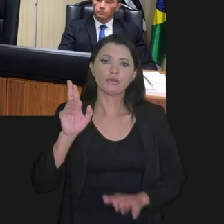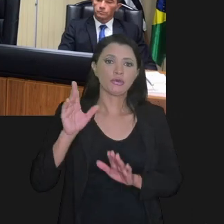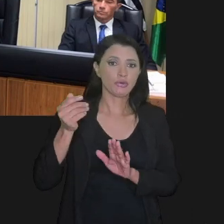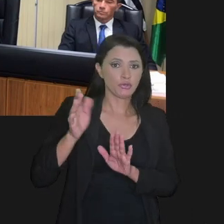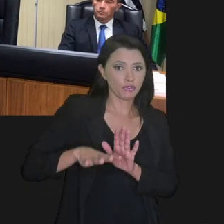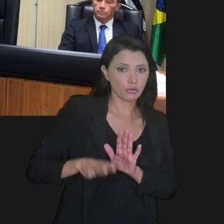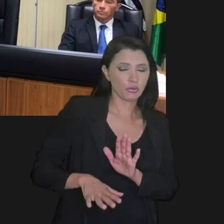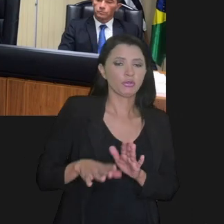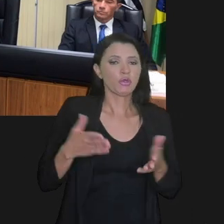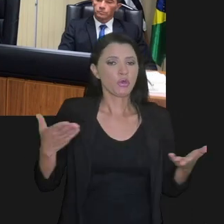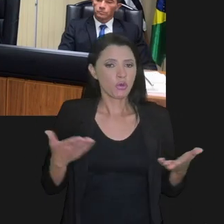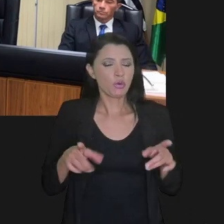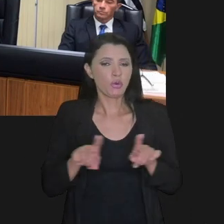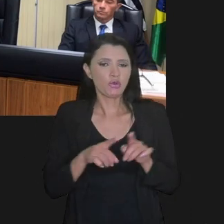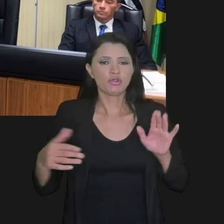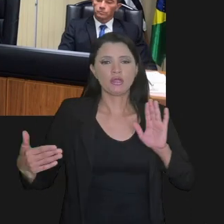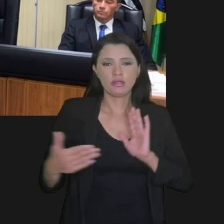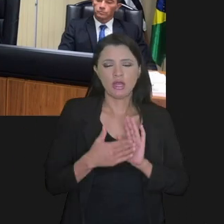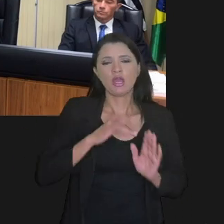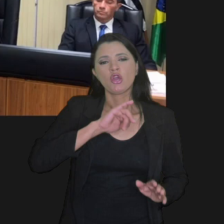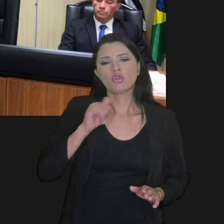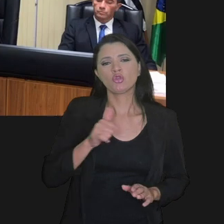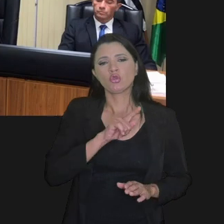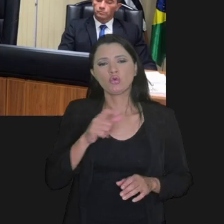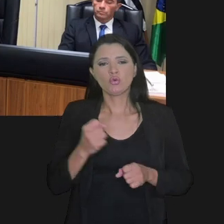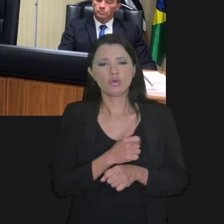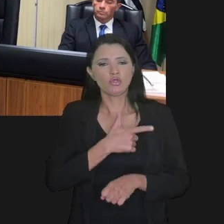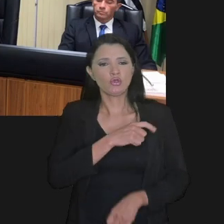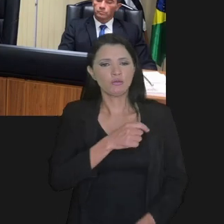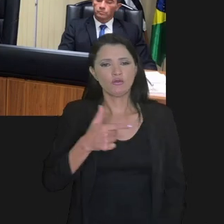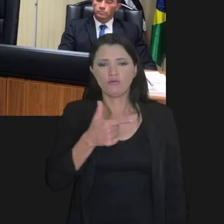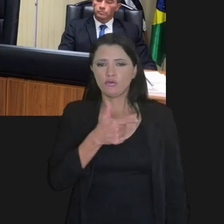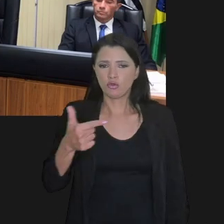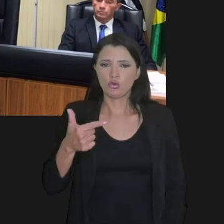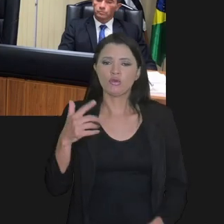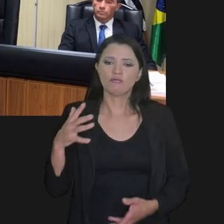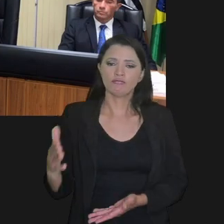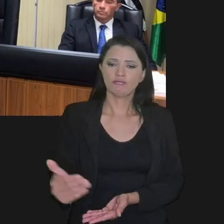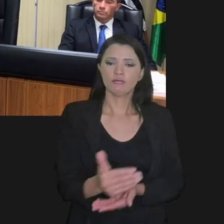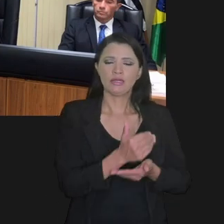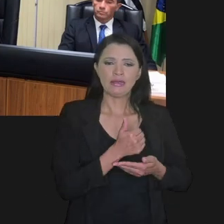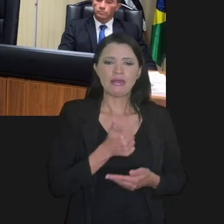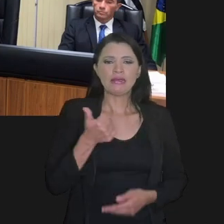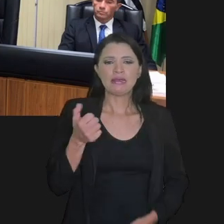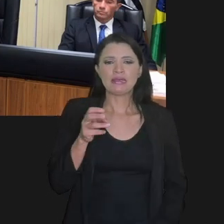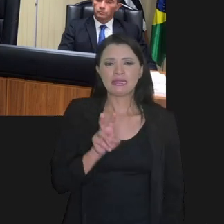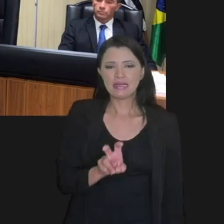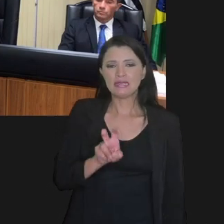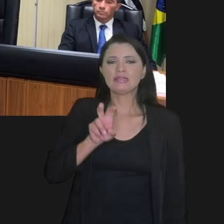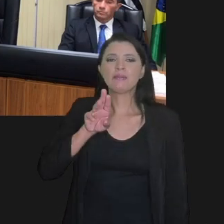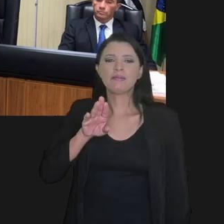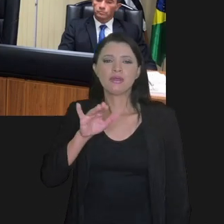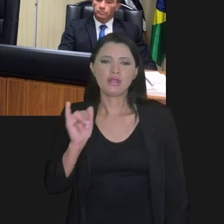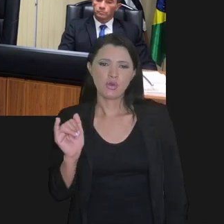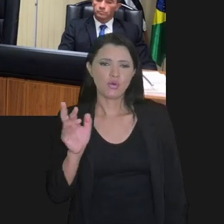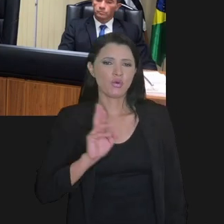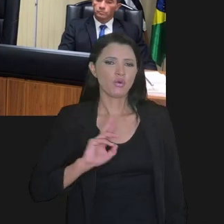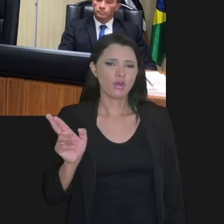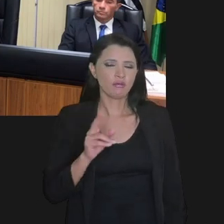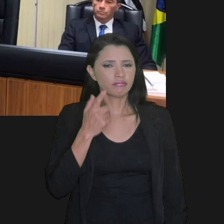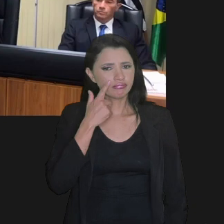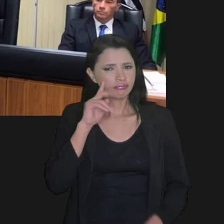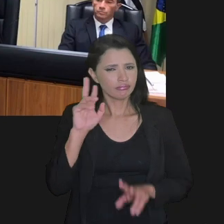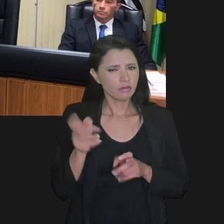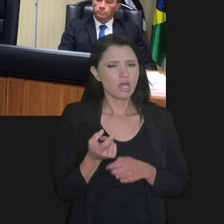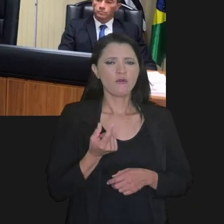reais. E hoje, até, de novo, julho de 2022, já foram arrecadados 15 bilhões de reais.